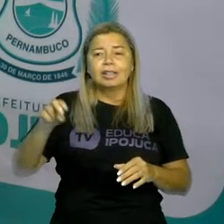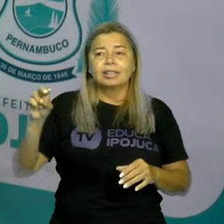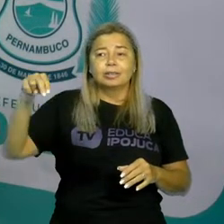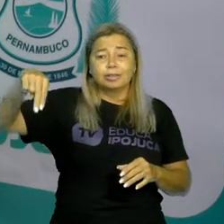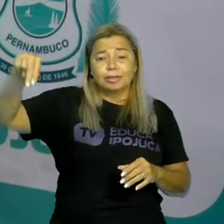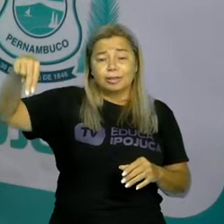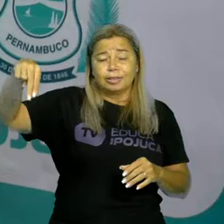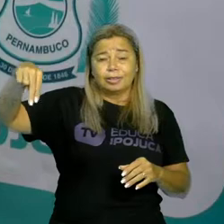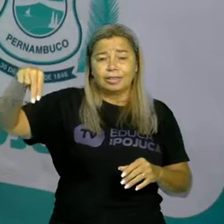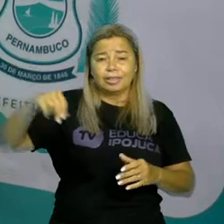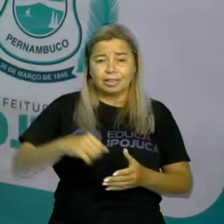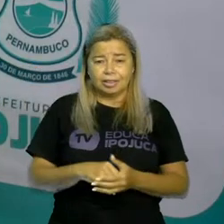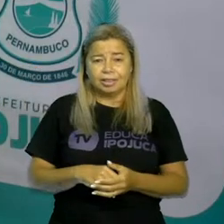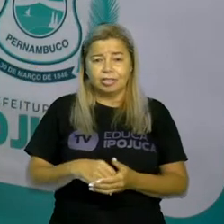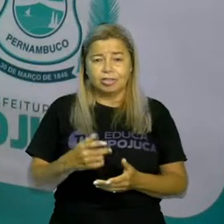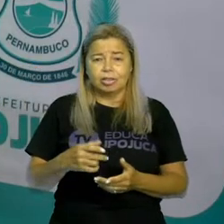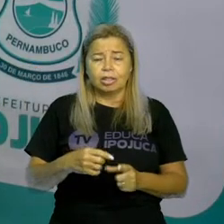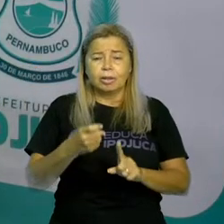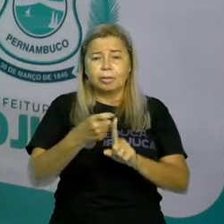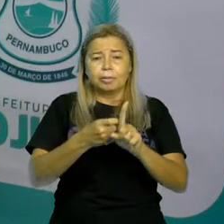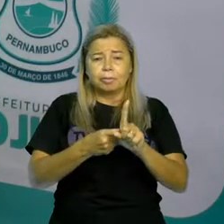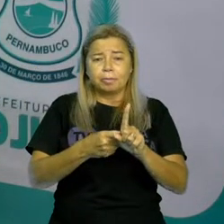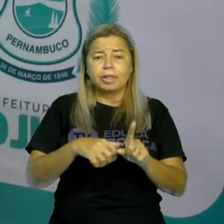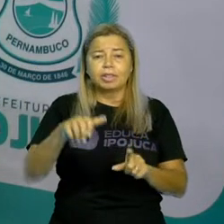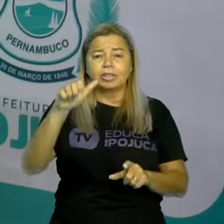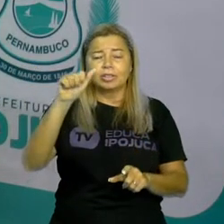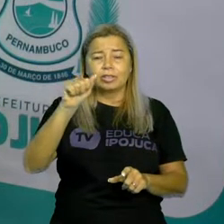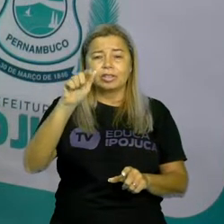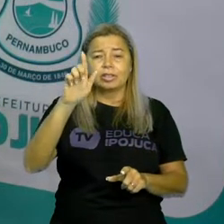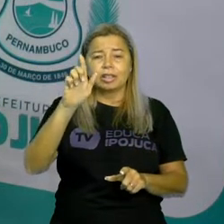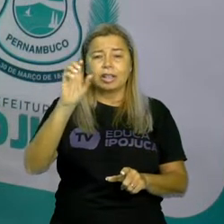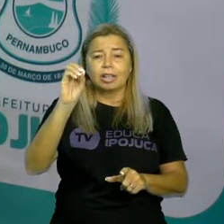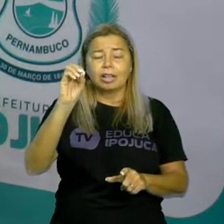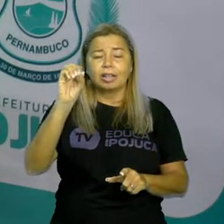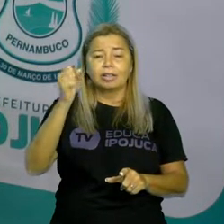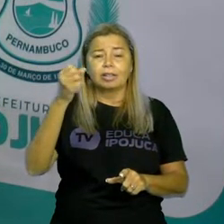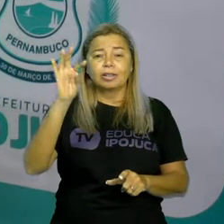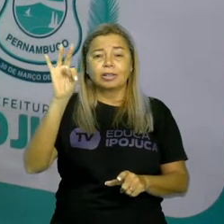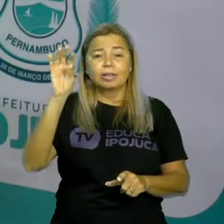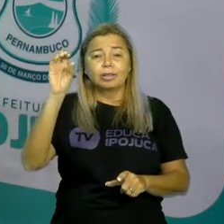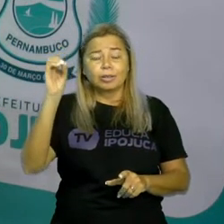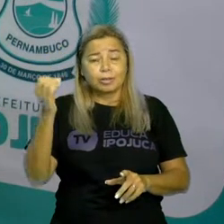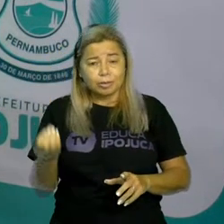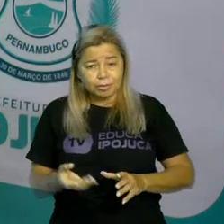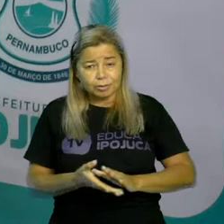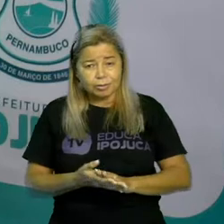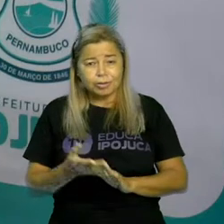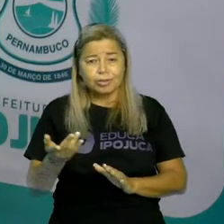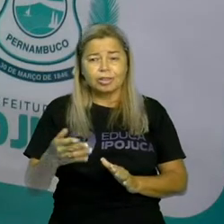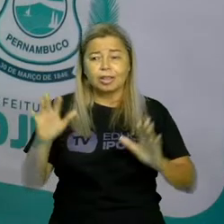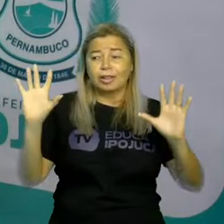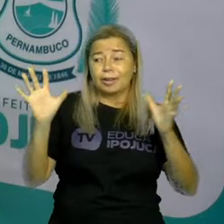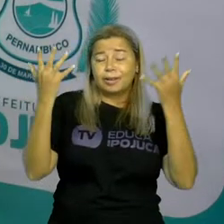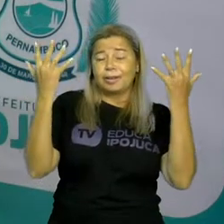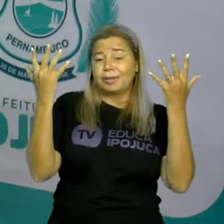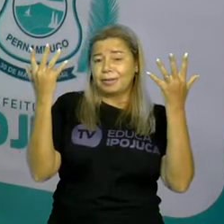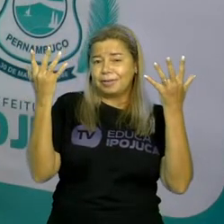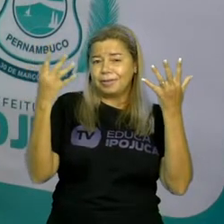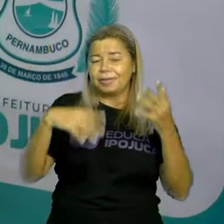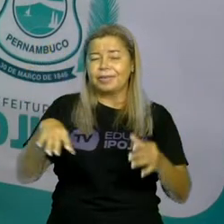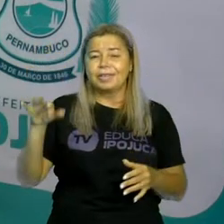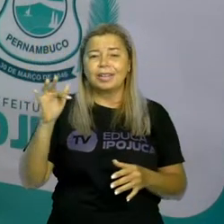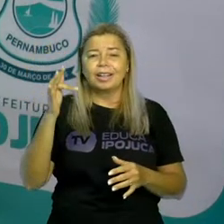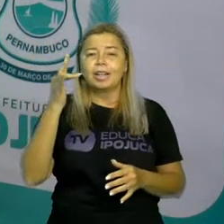No mês de agosto, quando se comemora o folclore. Então, geralmente, a gente traz à